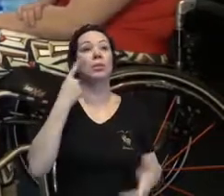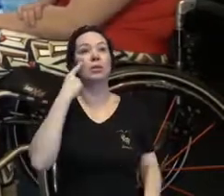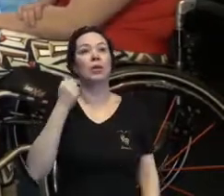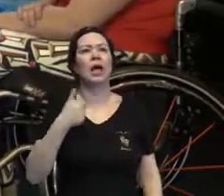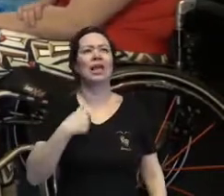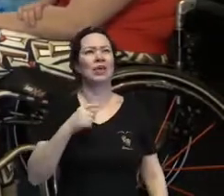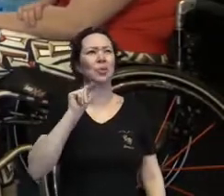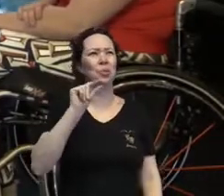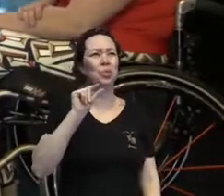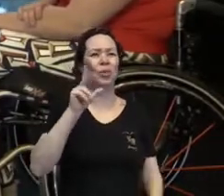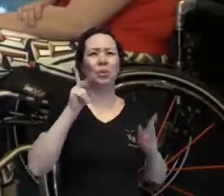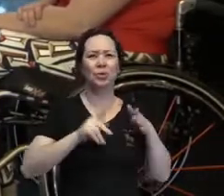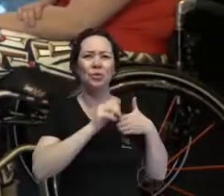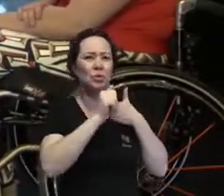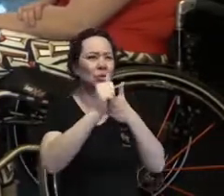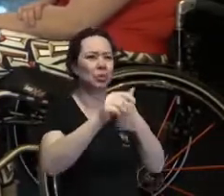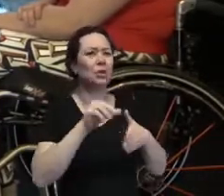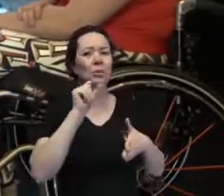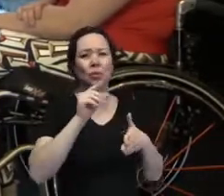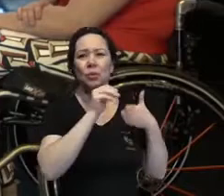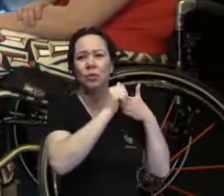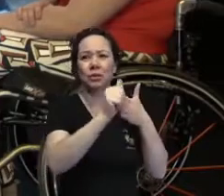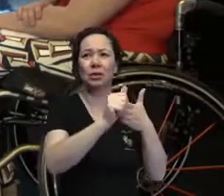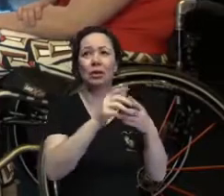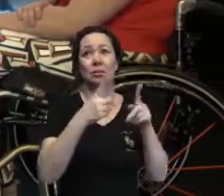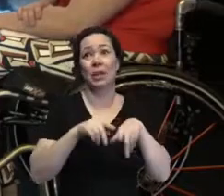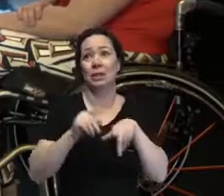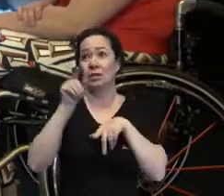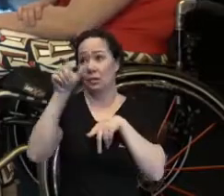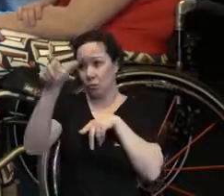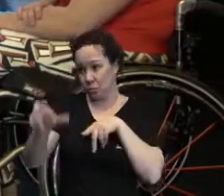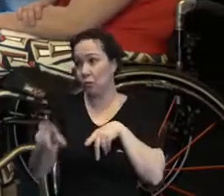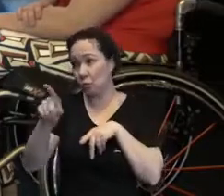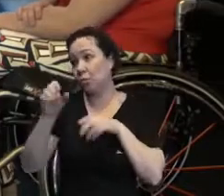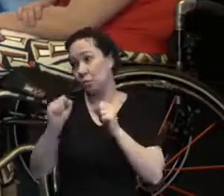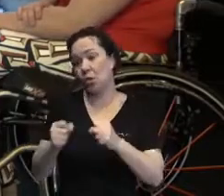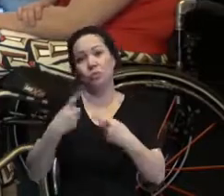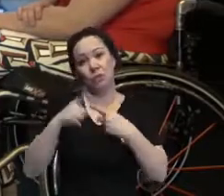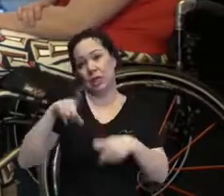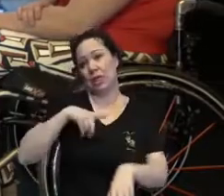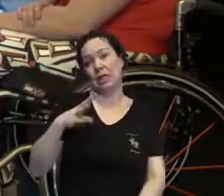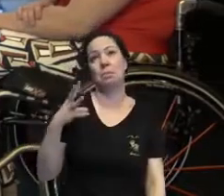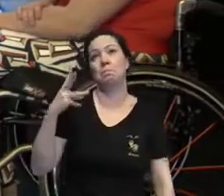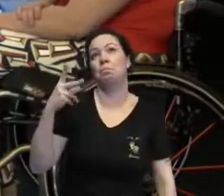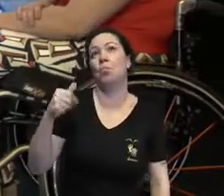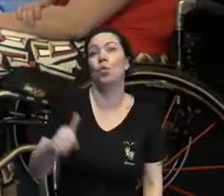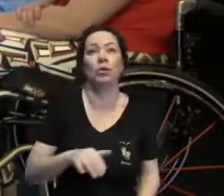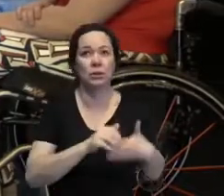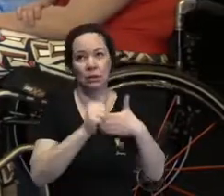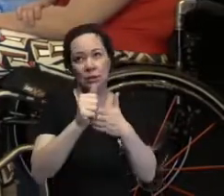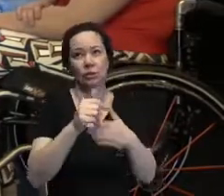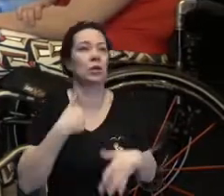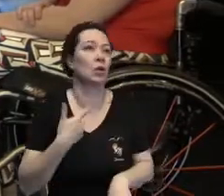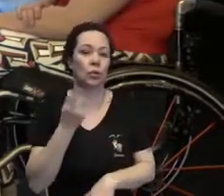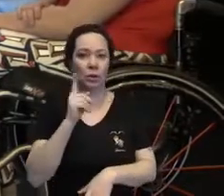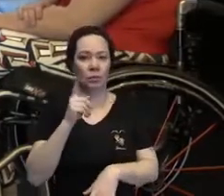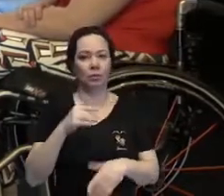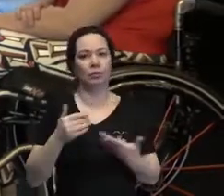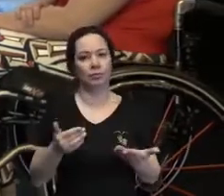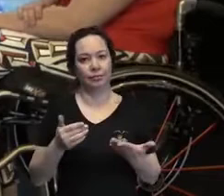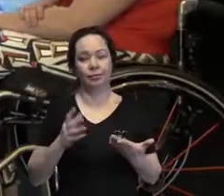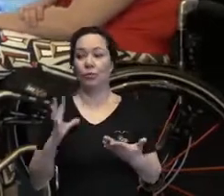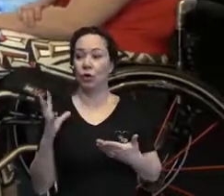seguidores, mas fulano pode fazer alguma coisa, porque ele tem milhões de seguidores, eu não. Todos nós